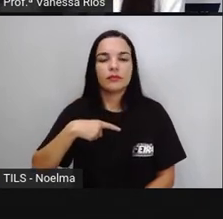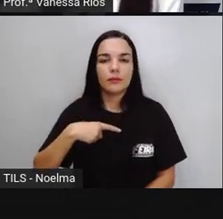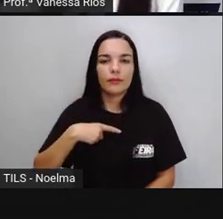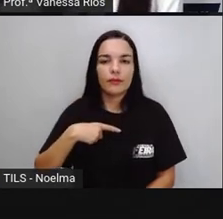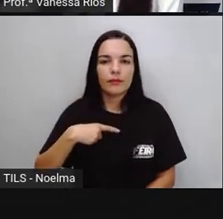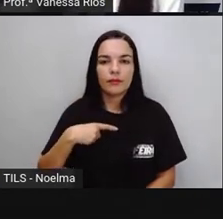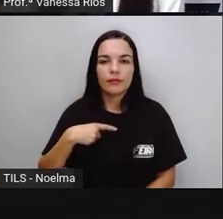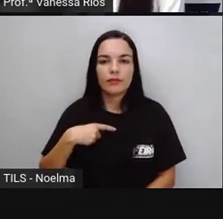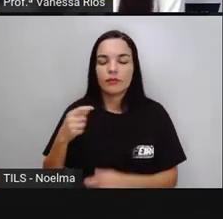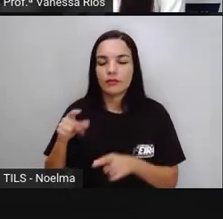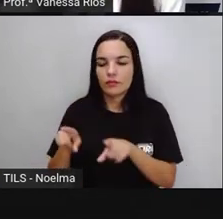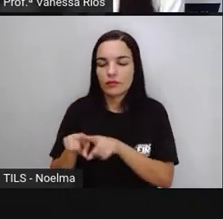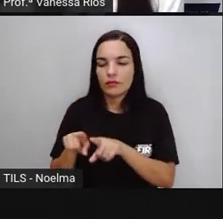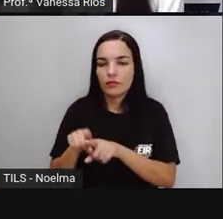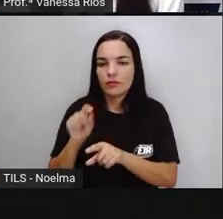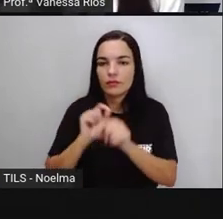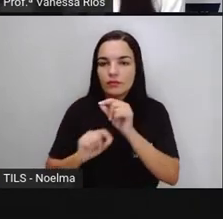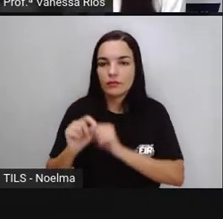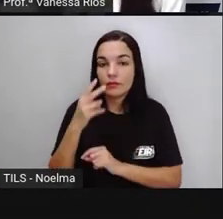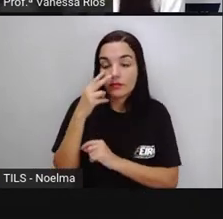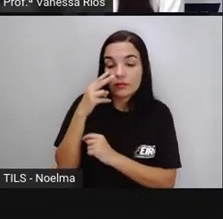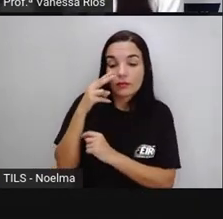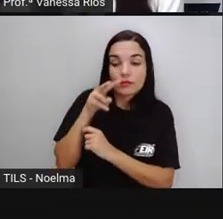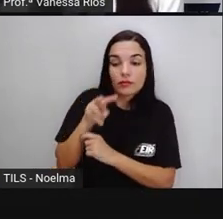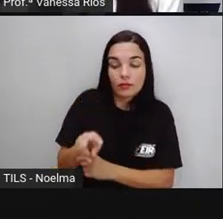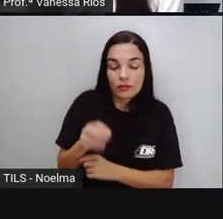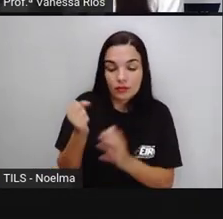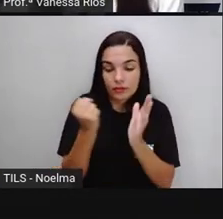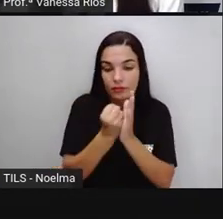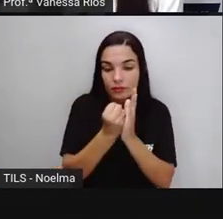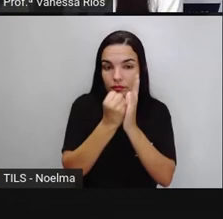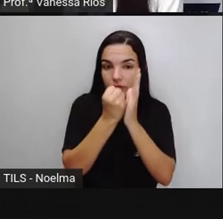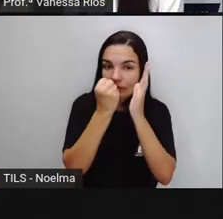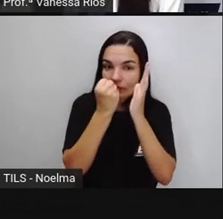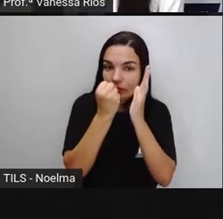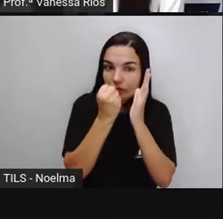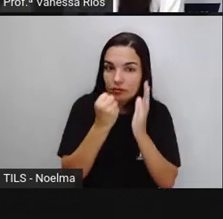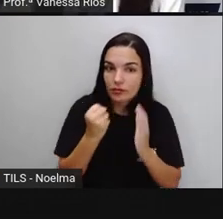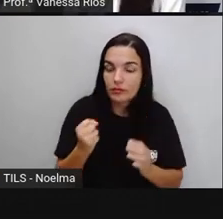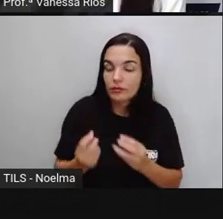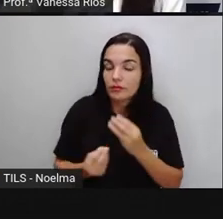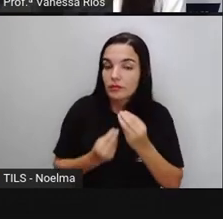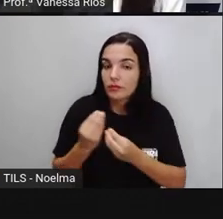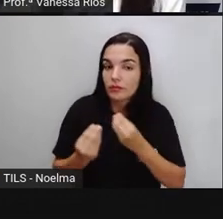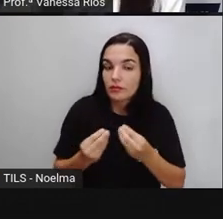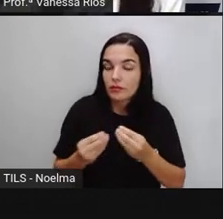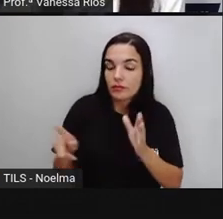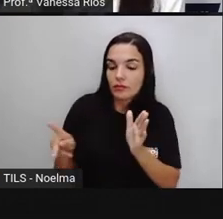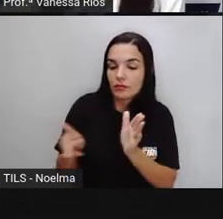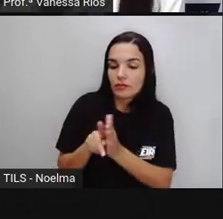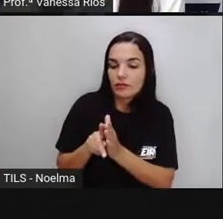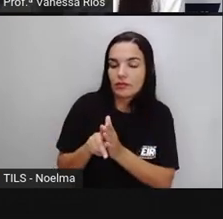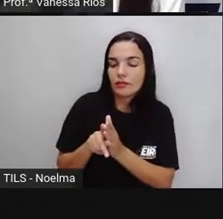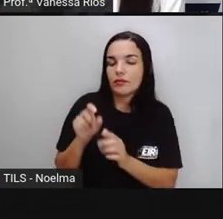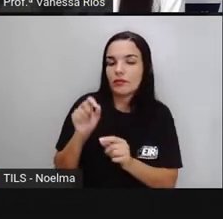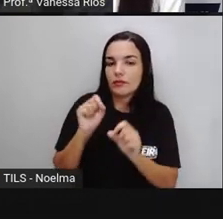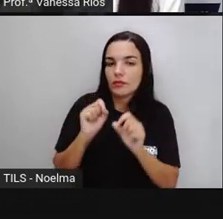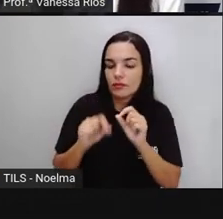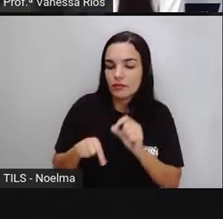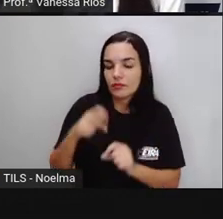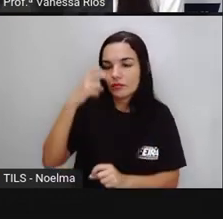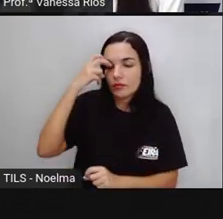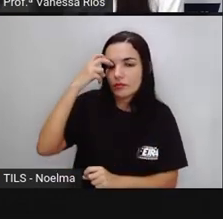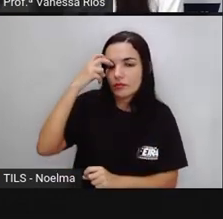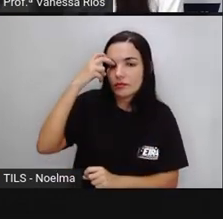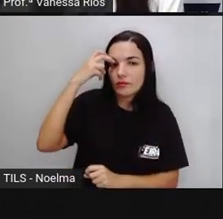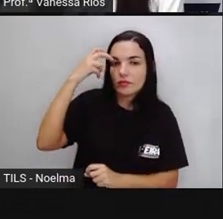culturais, reconhecendo esses bens materiais e imateriais como patrimônio cultural, como